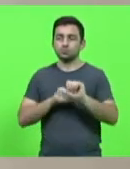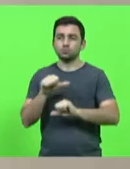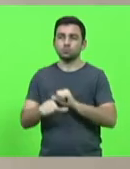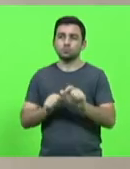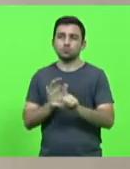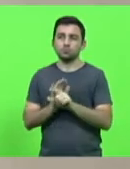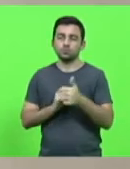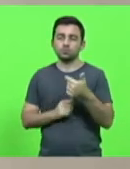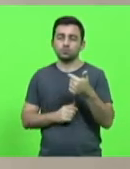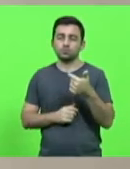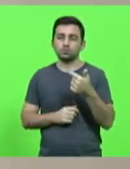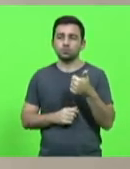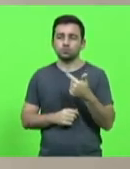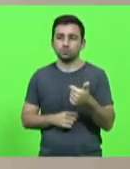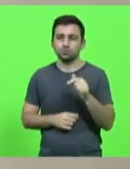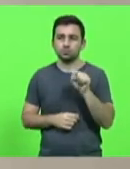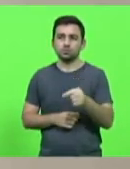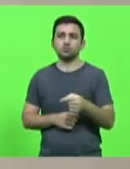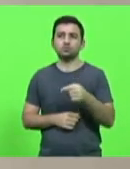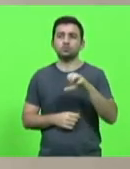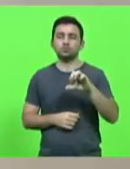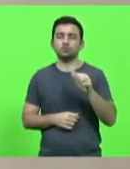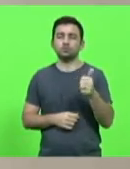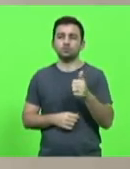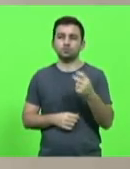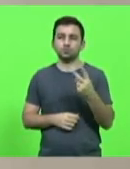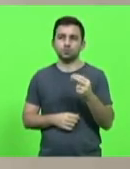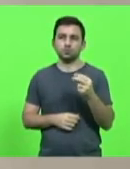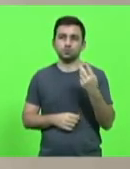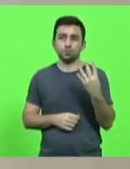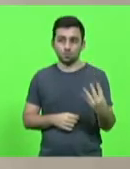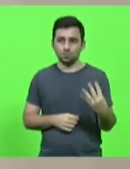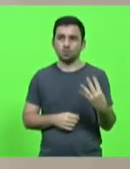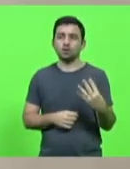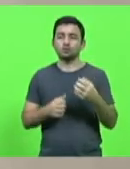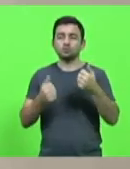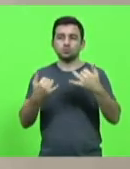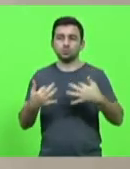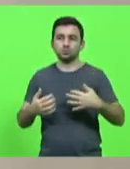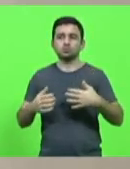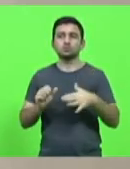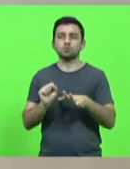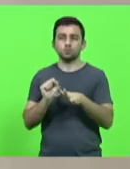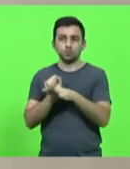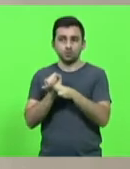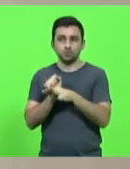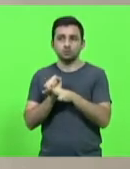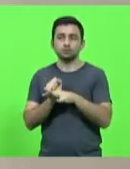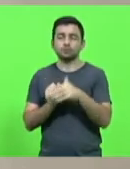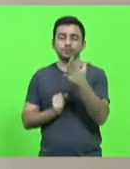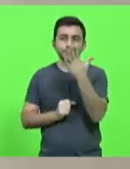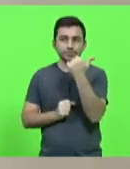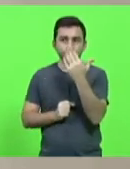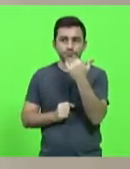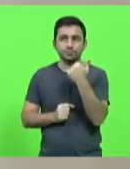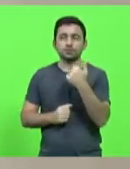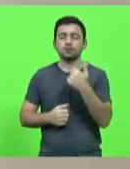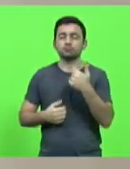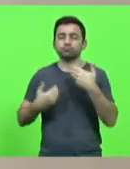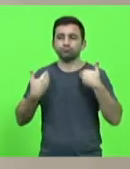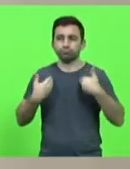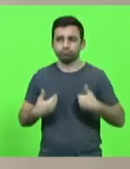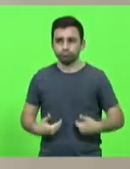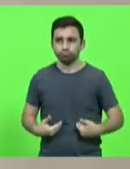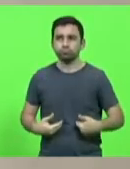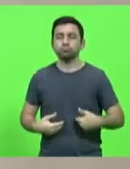.911, de 2004, que dispõe sobre a criação do Conselho Estadual de Segurança Alimentar e Nutricional e do Fundo Estadual de Segurança Alimentar e